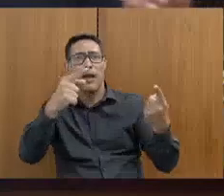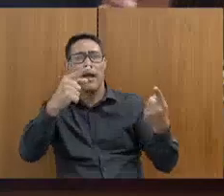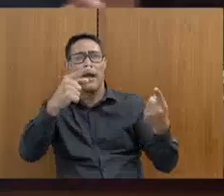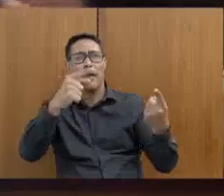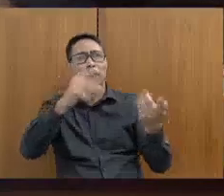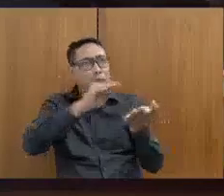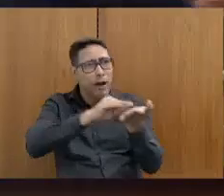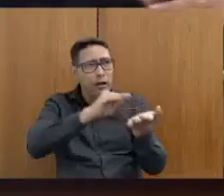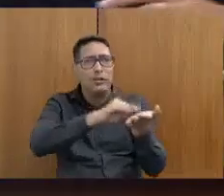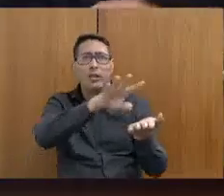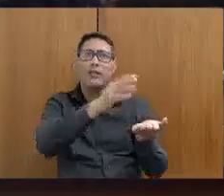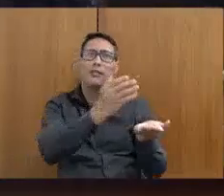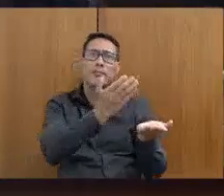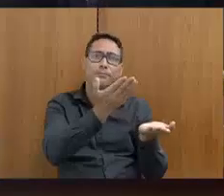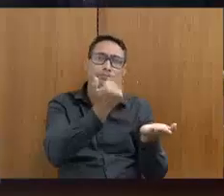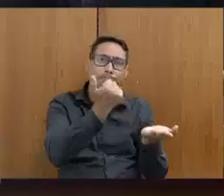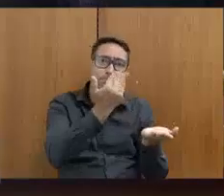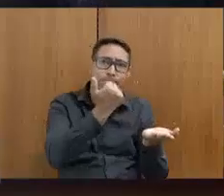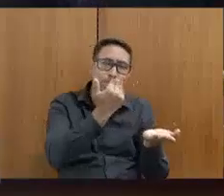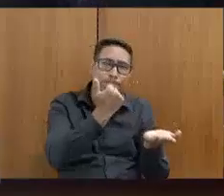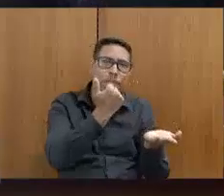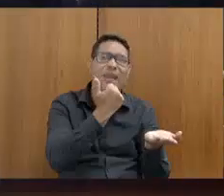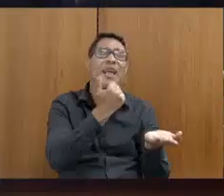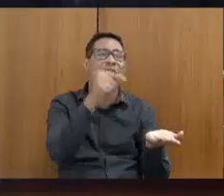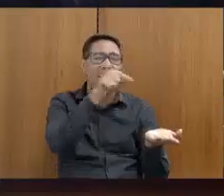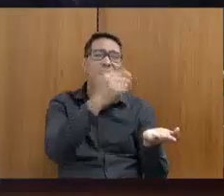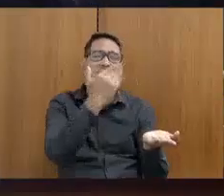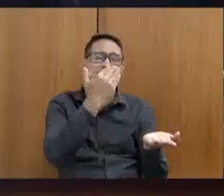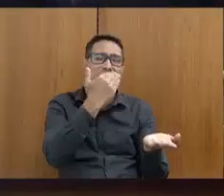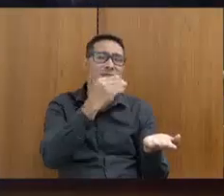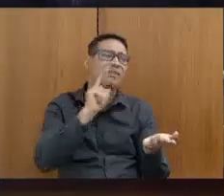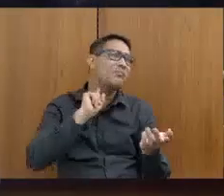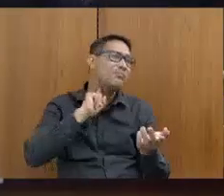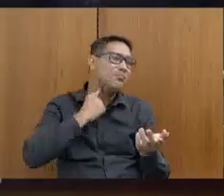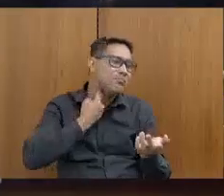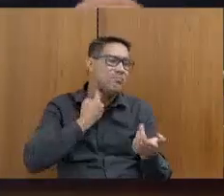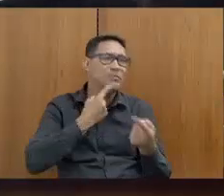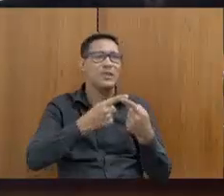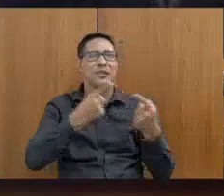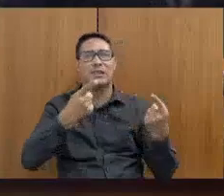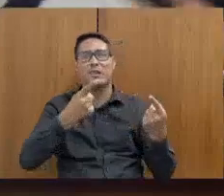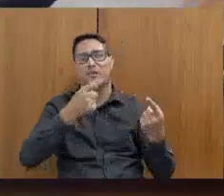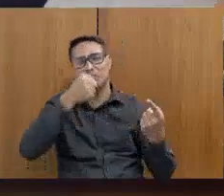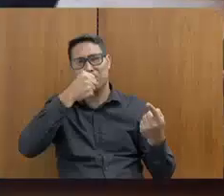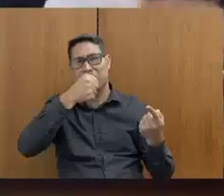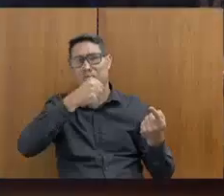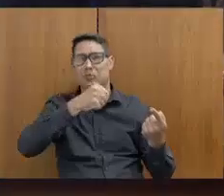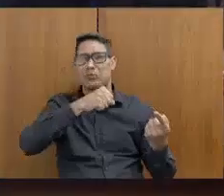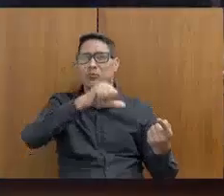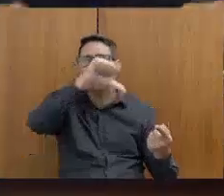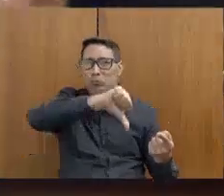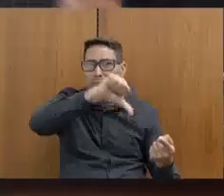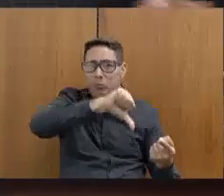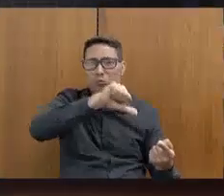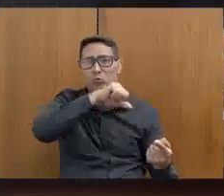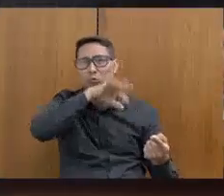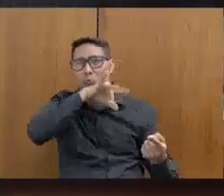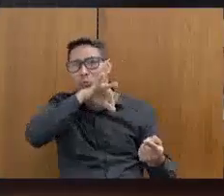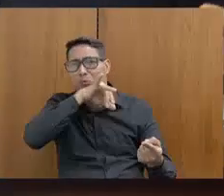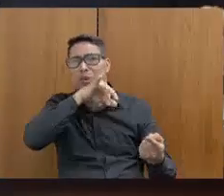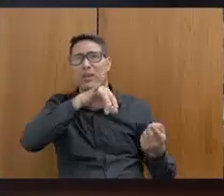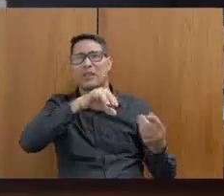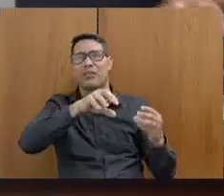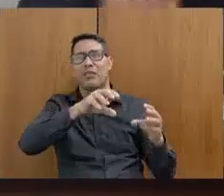continuam as denúncias de comida estragada, da má qualidade da comida, isso vem